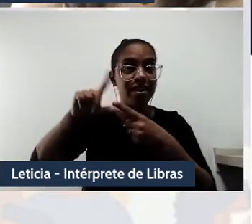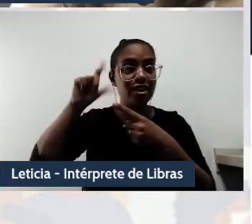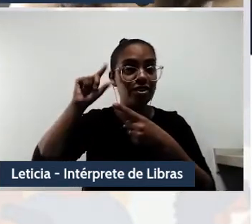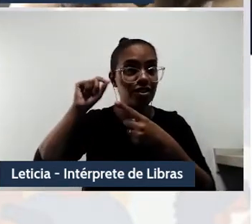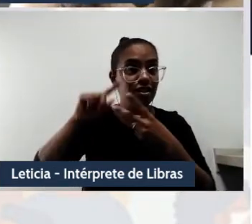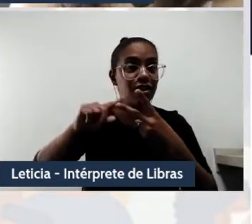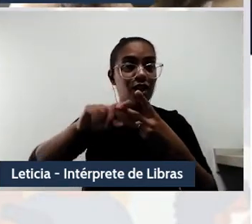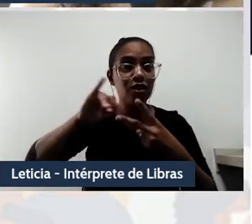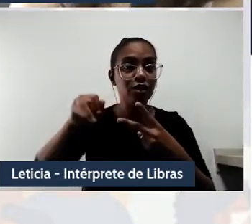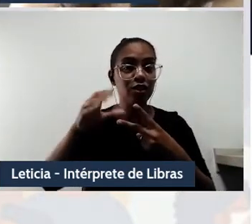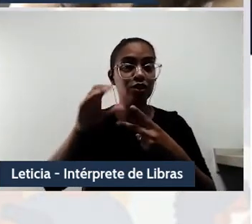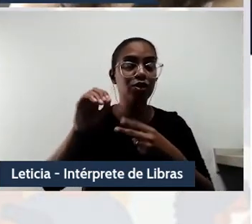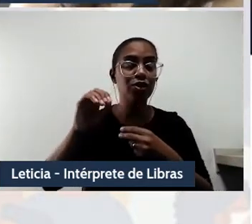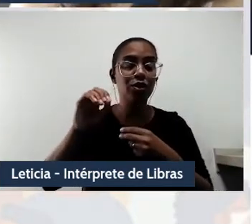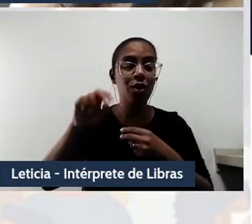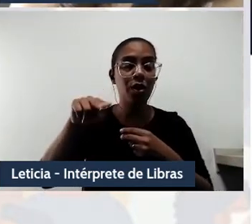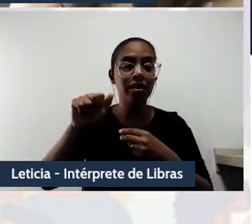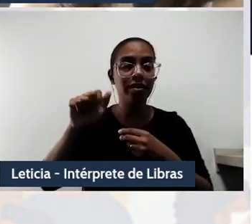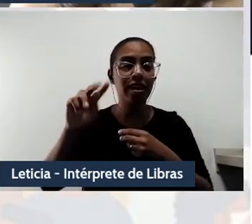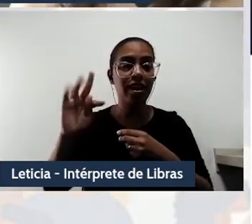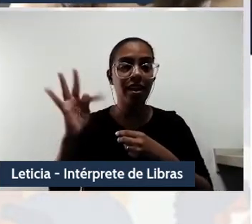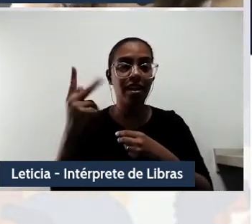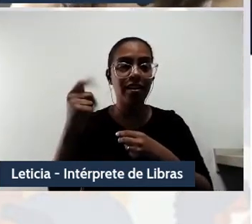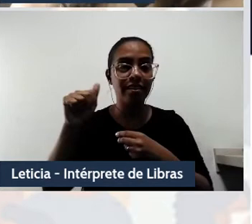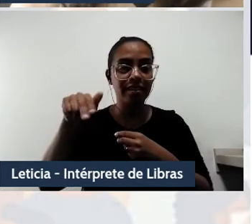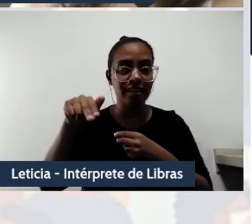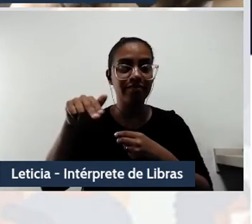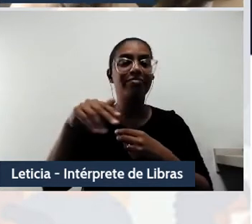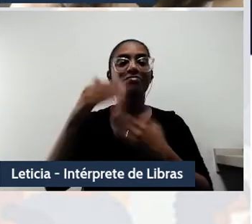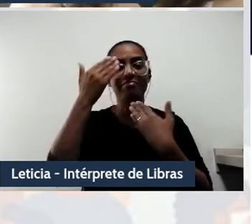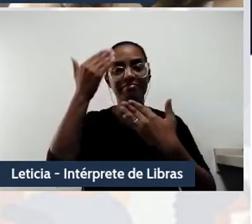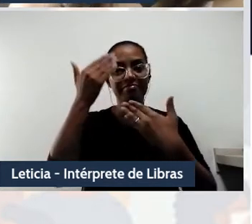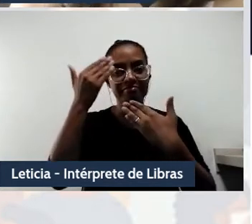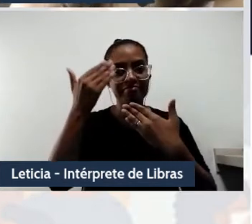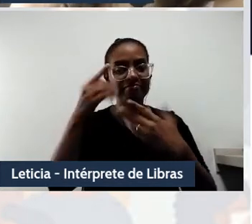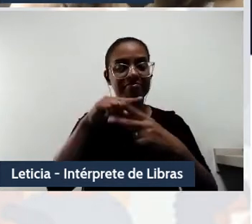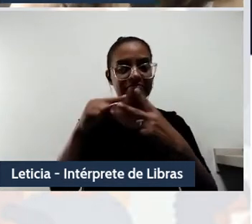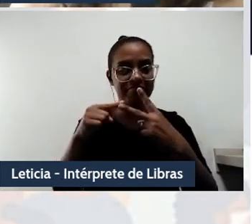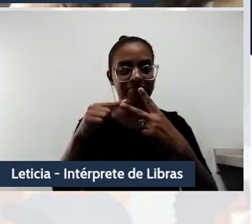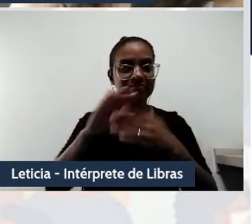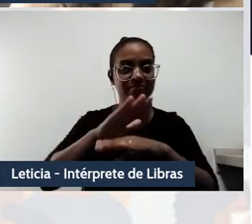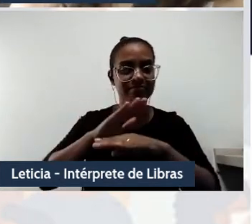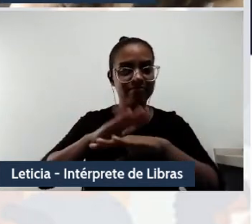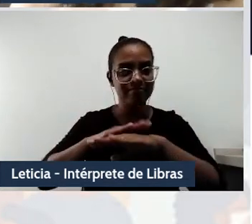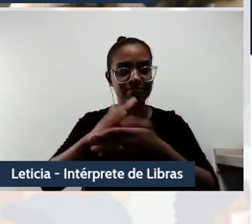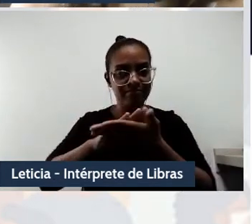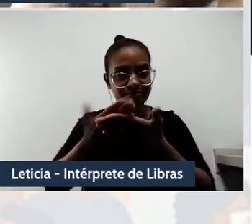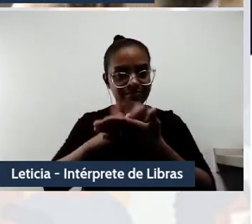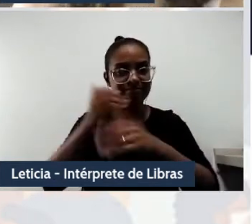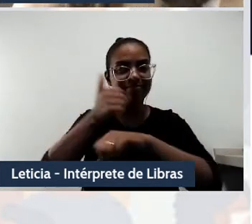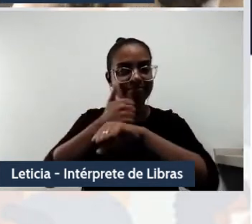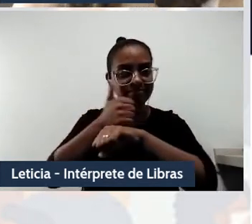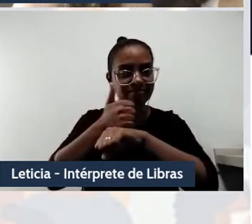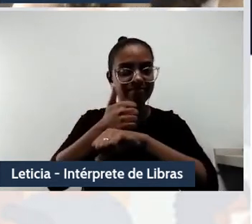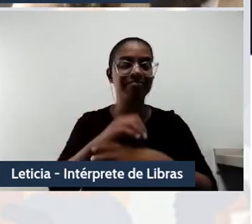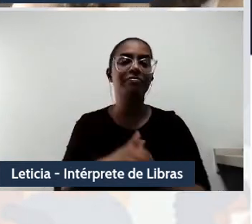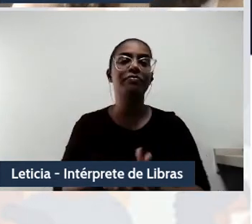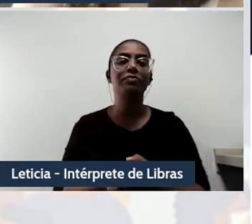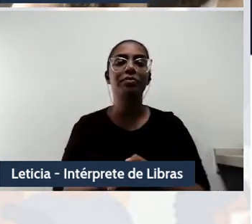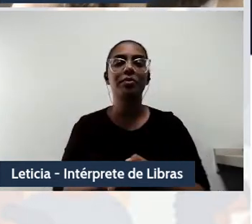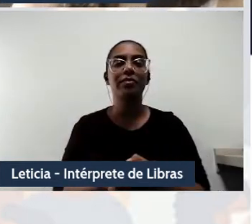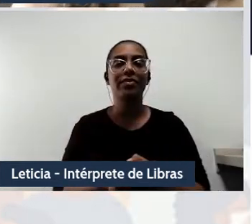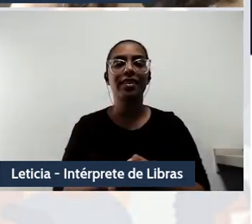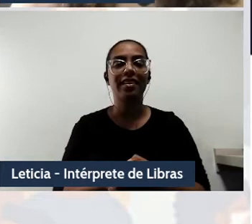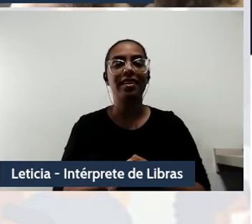Também gostaria de agradecer o convite, a comissão organizadora e é um prazer estar aqui com os meus demais